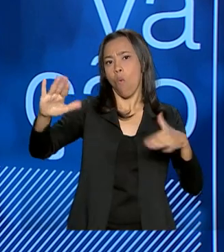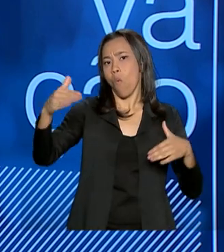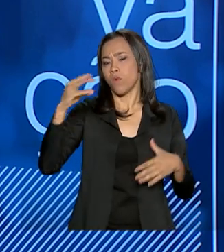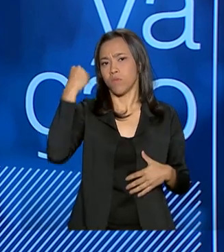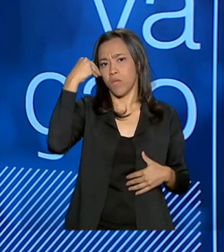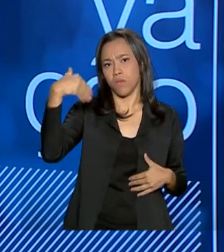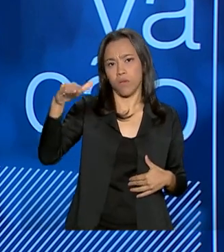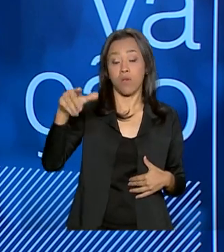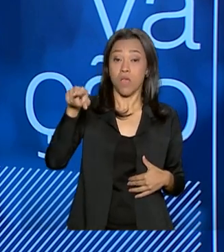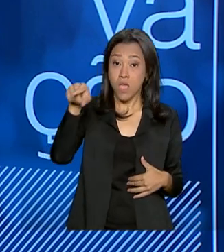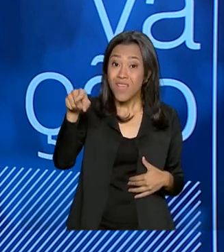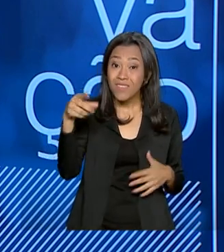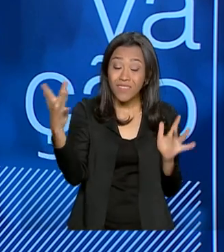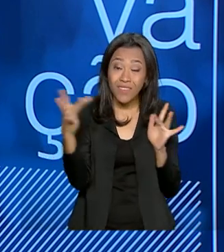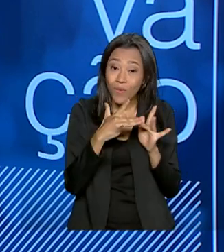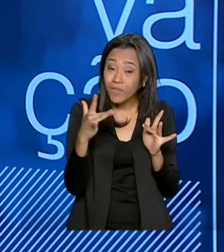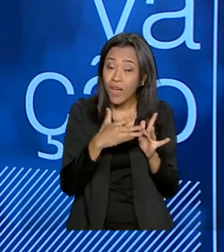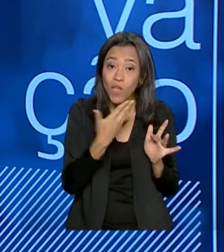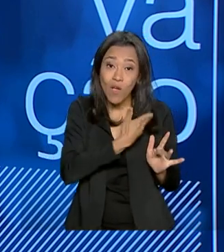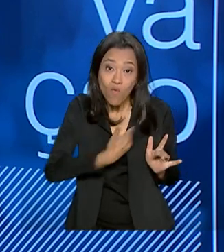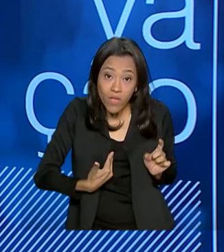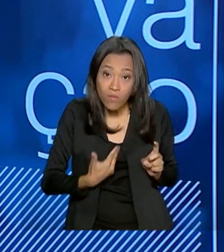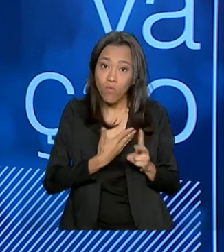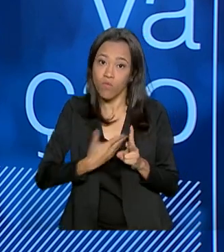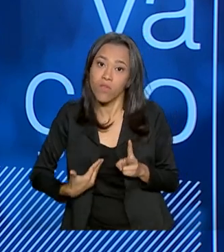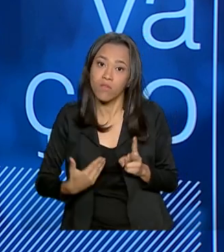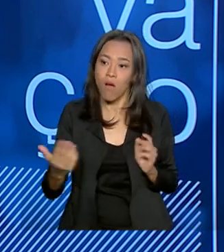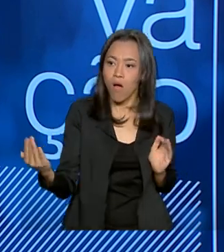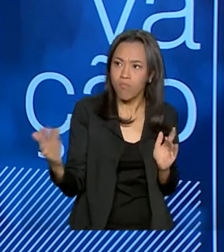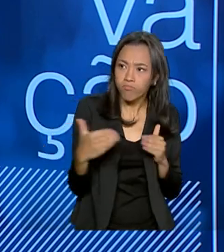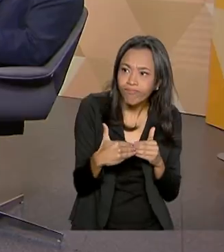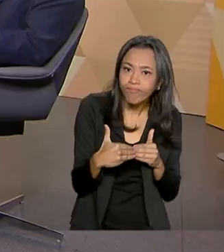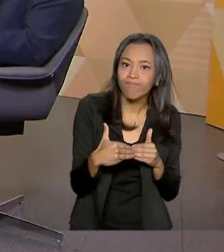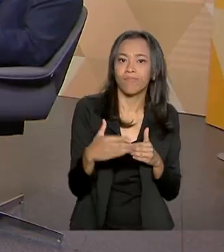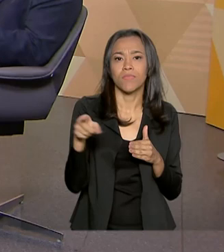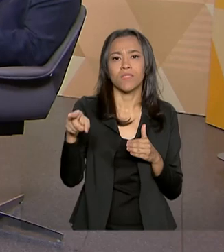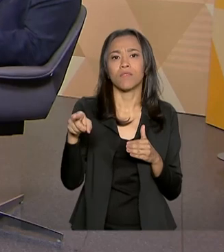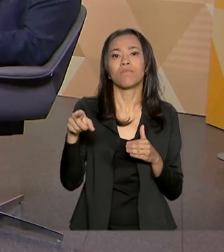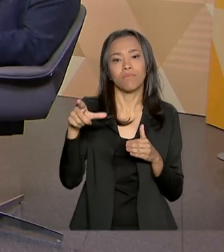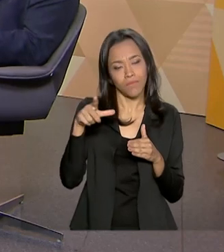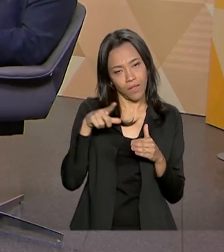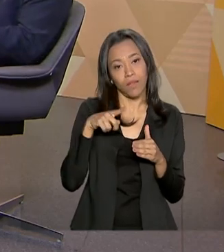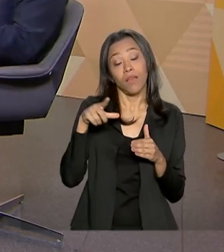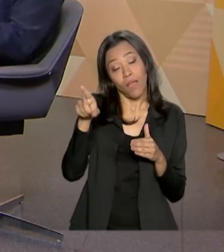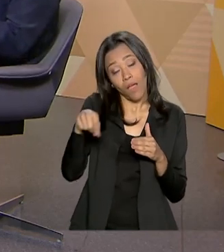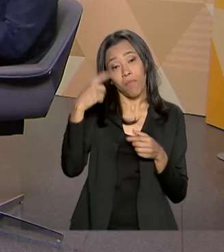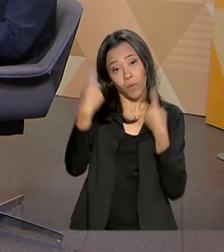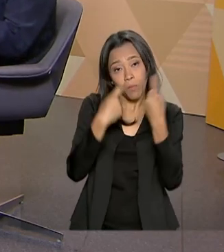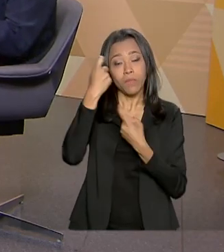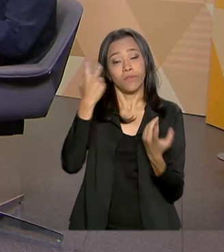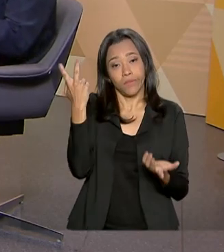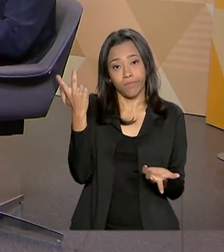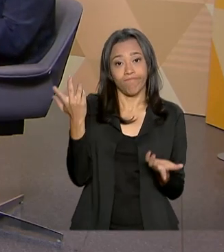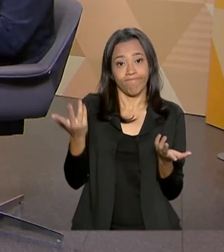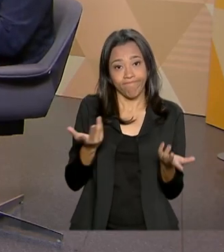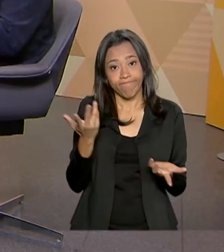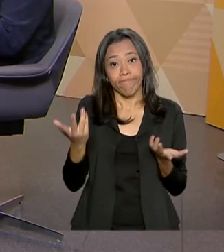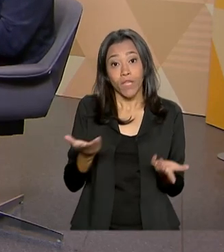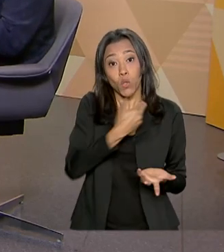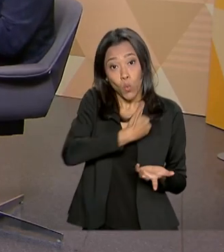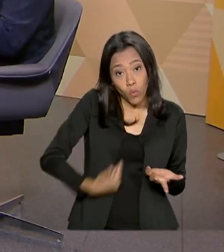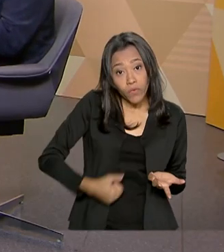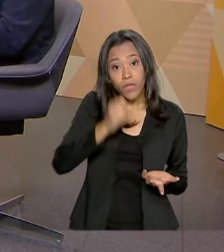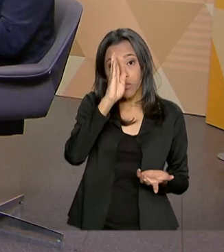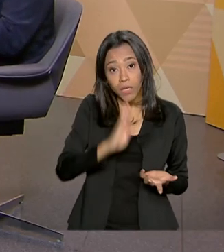essa questão de governo a governo. Então, a grande preocupação... Eles são muito pragmáticos também. E a grande preocupação é que o governo